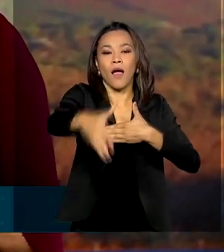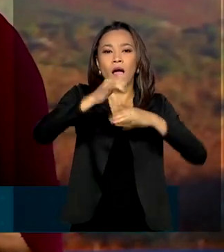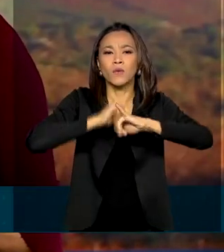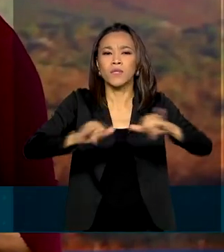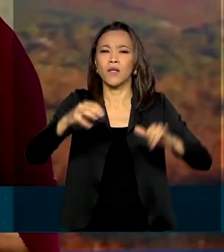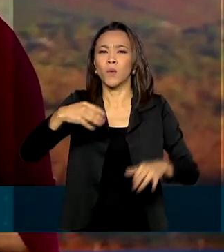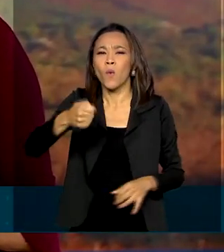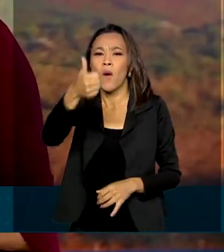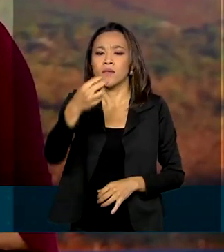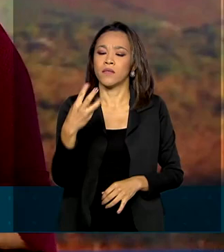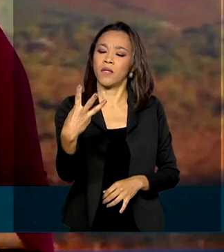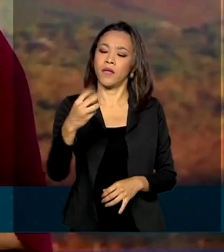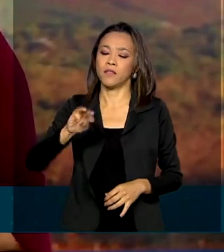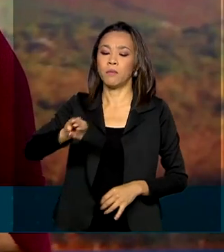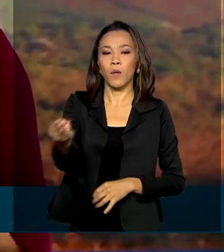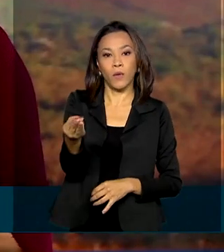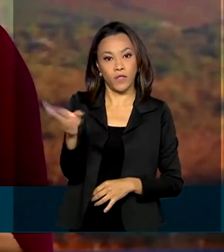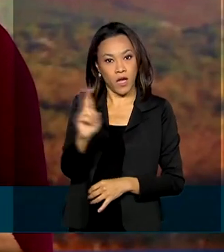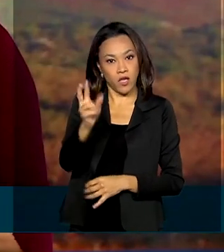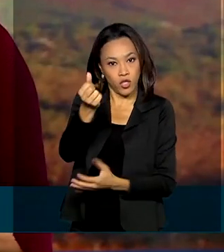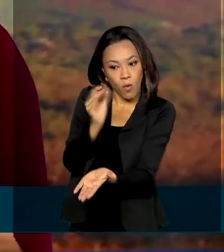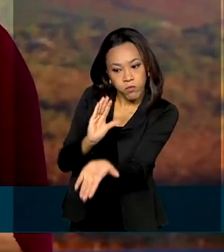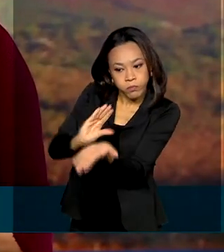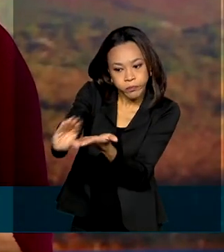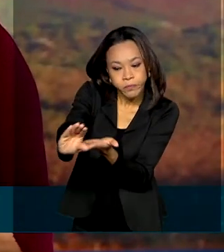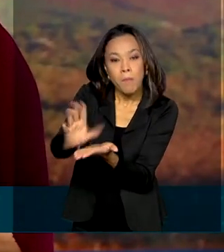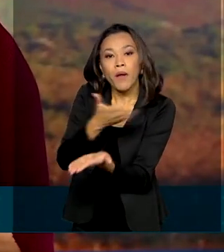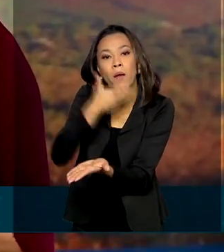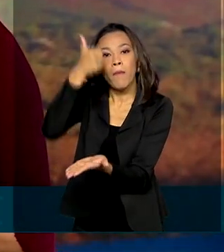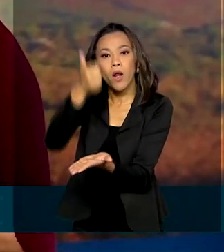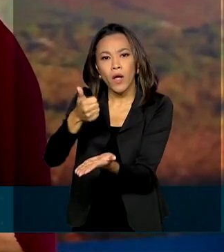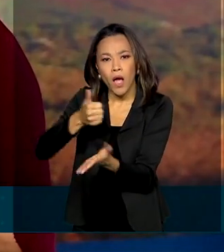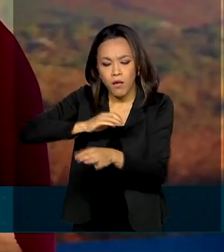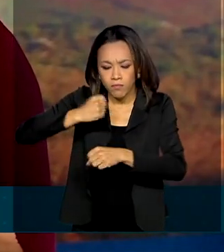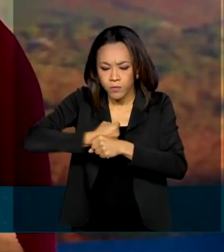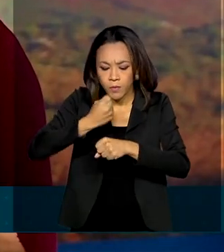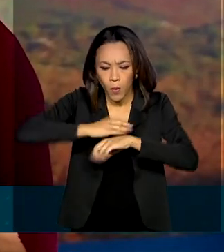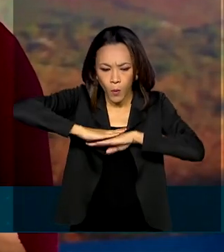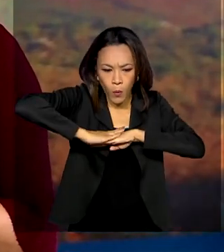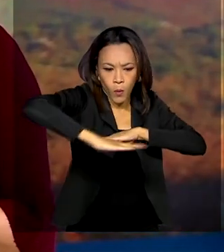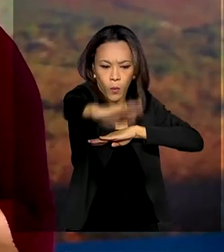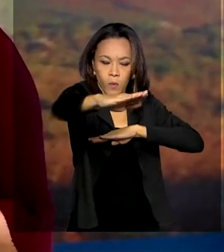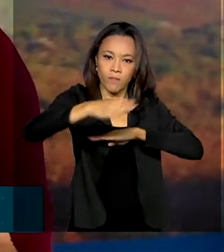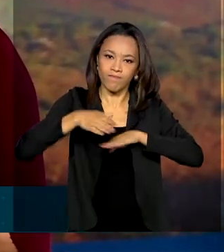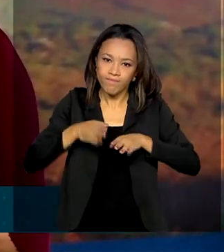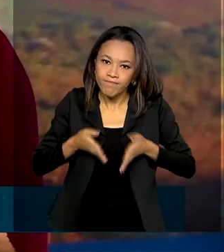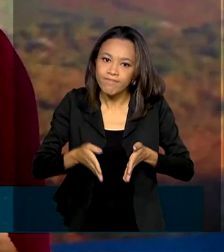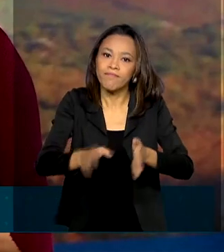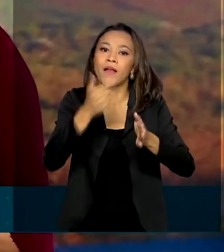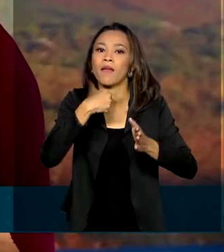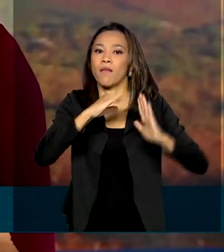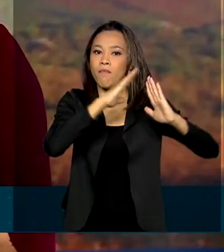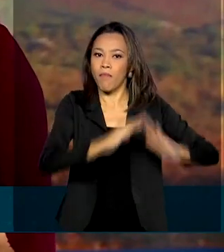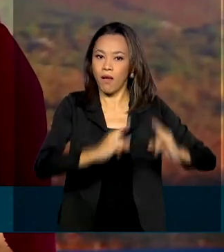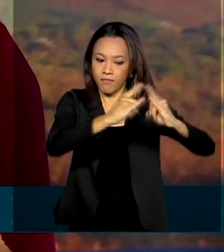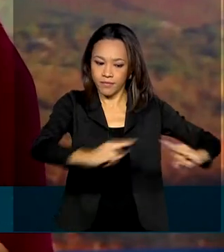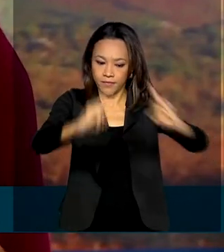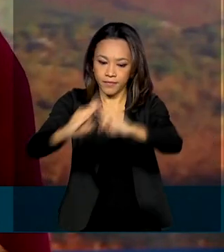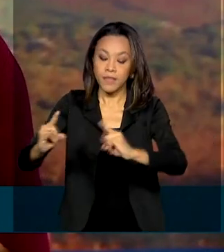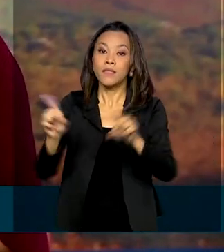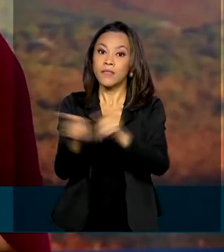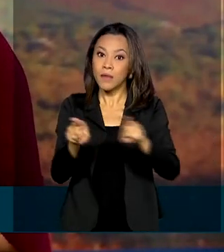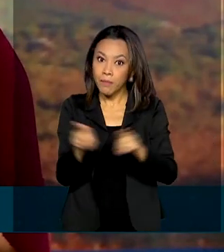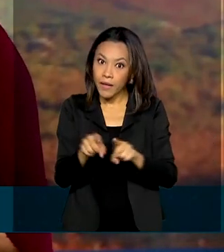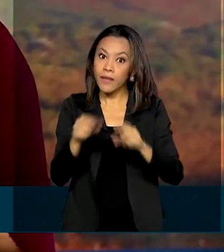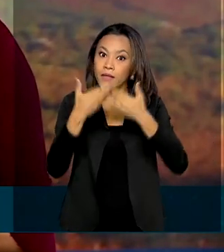milhões de reais em investimentos para melhorar as vias de acesso aos assentamentos em Goiás. Também foi inaugurada uma